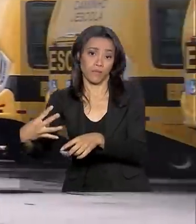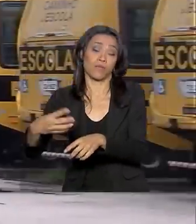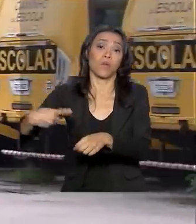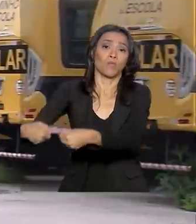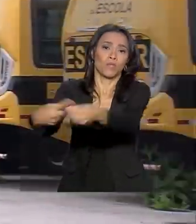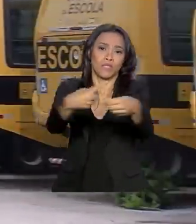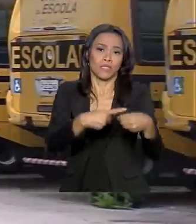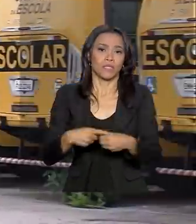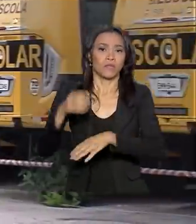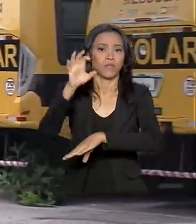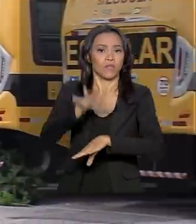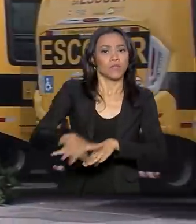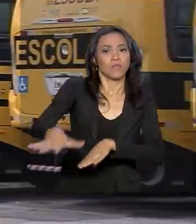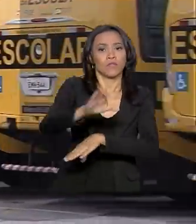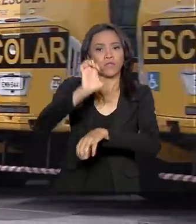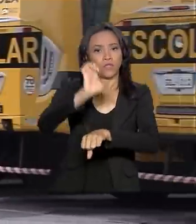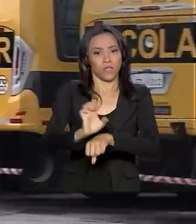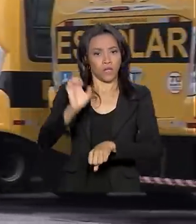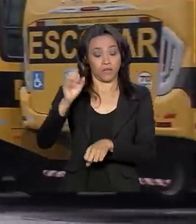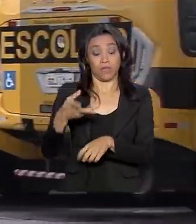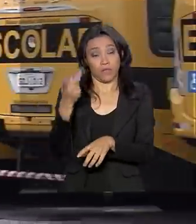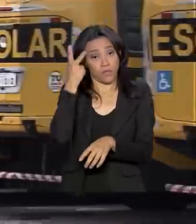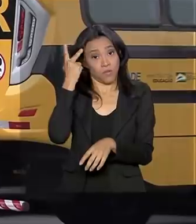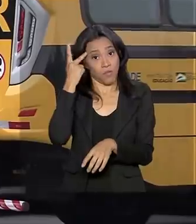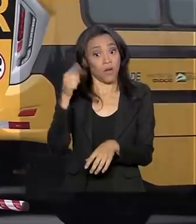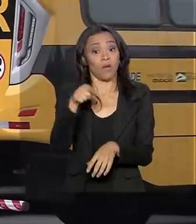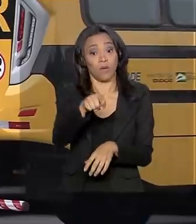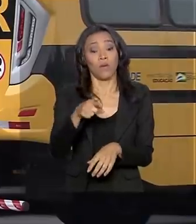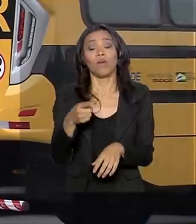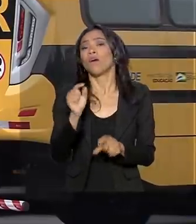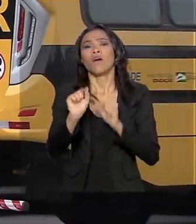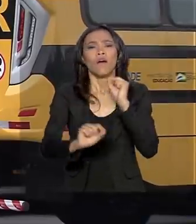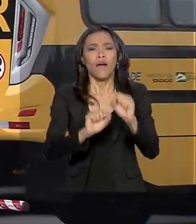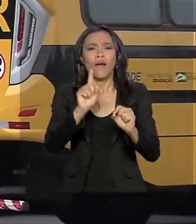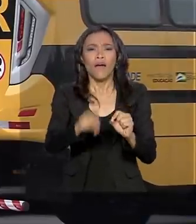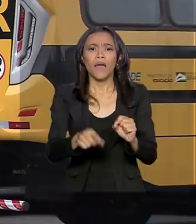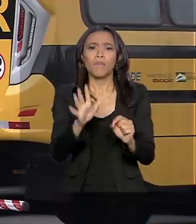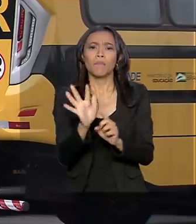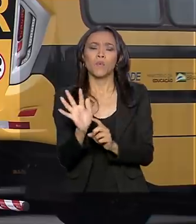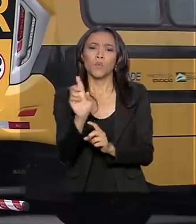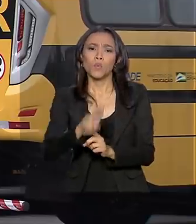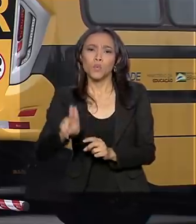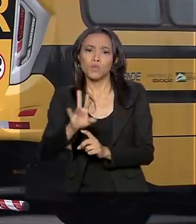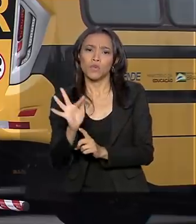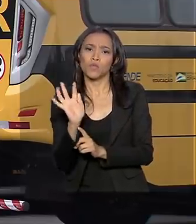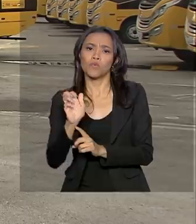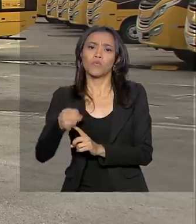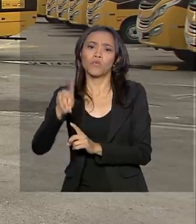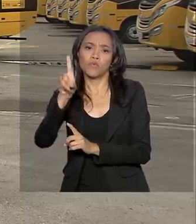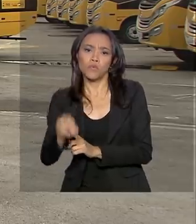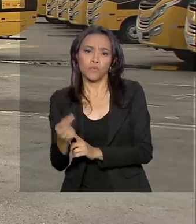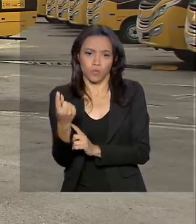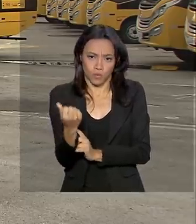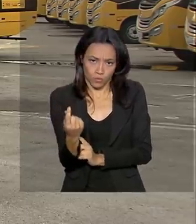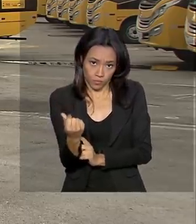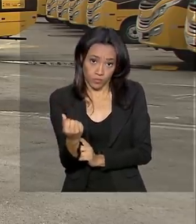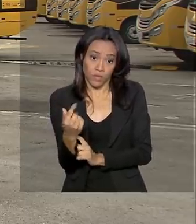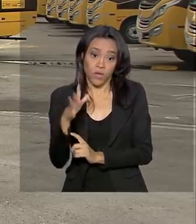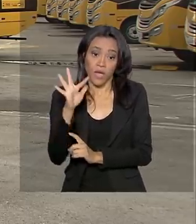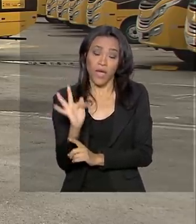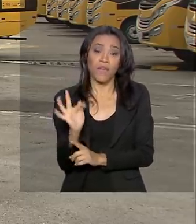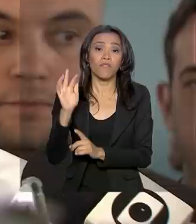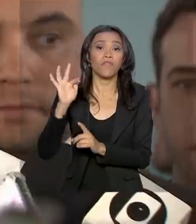investimento de R$ 40,7 milhões foi feito por meio do Fundo Nacional de Desenvolvimento da Educação, o